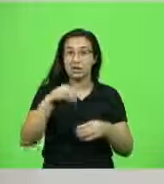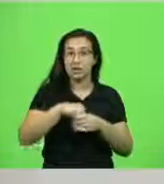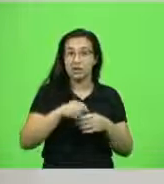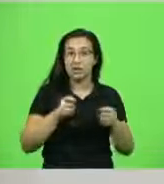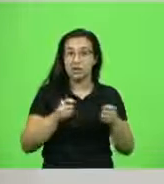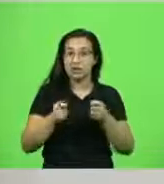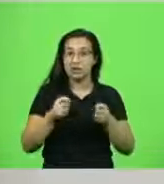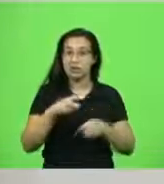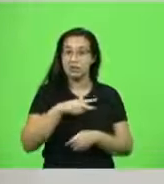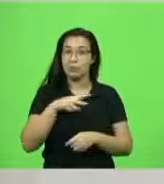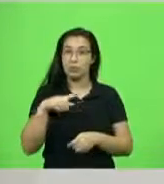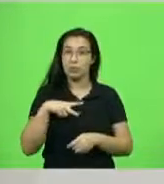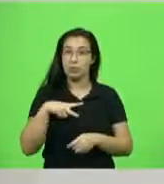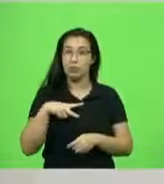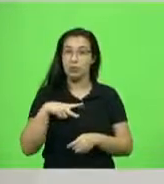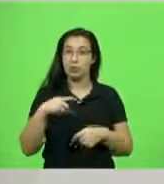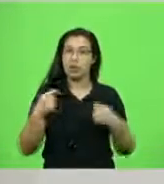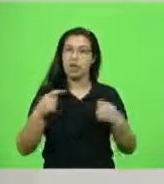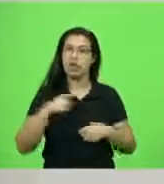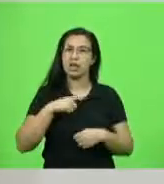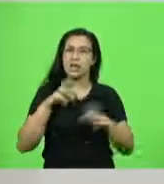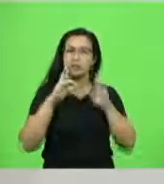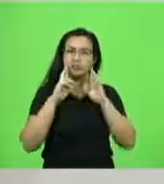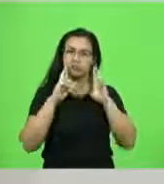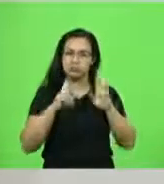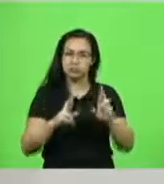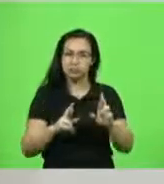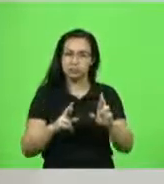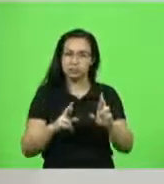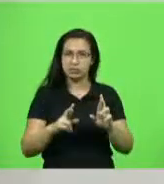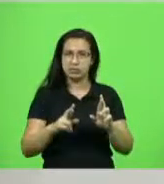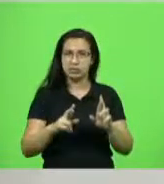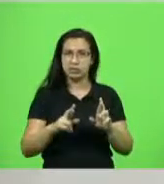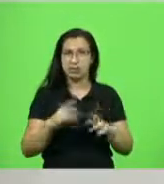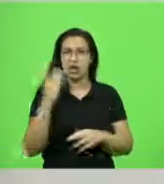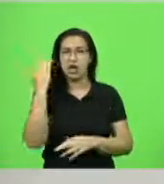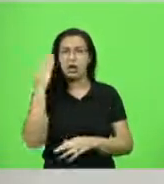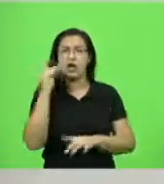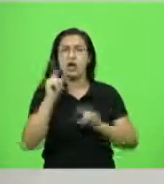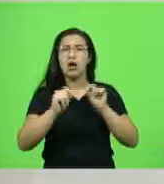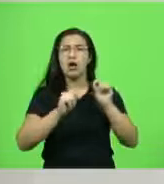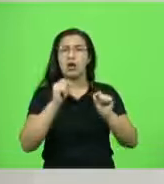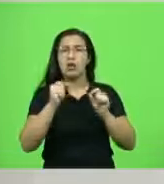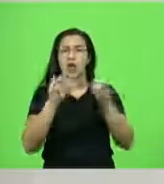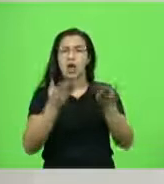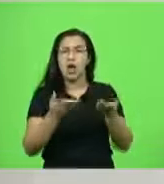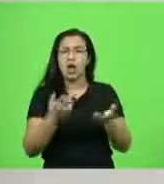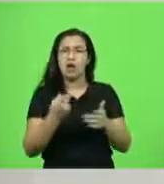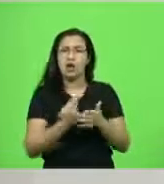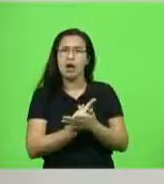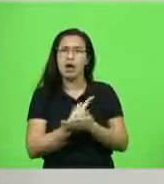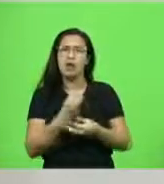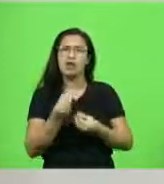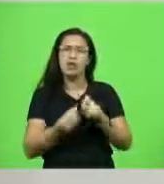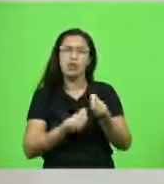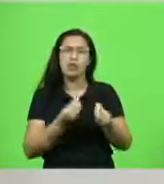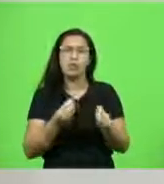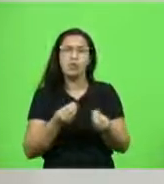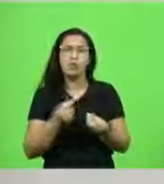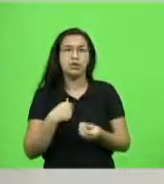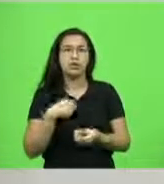respeitados da proporcionalidade, da razoabilidade, que, infelizmente, a gente não consegue